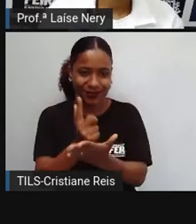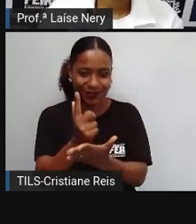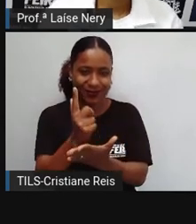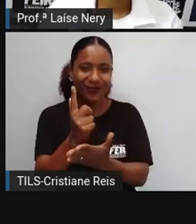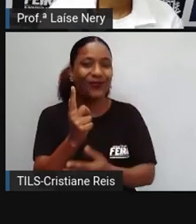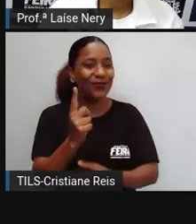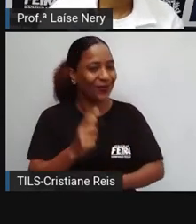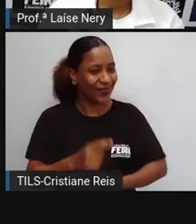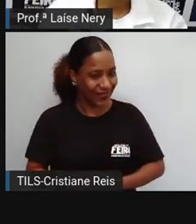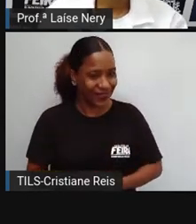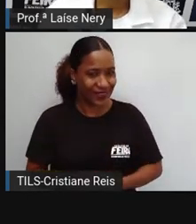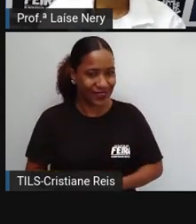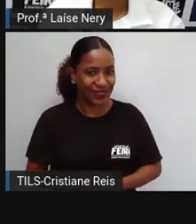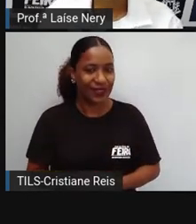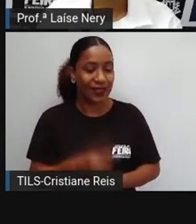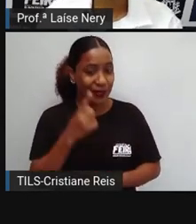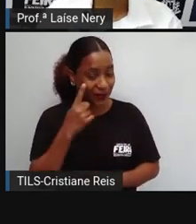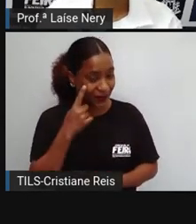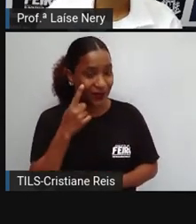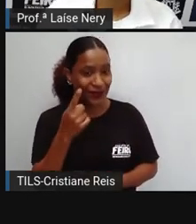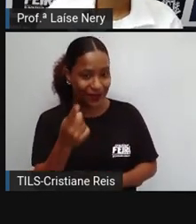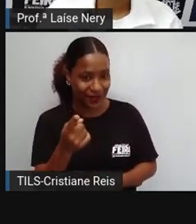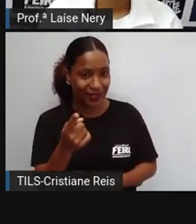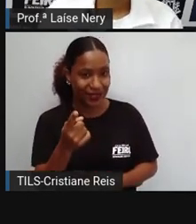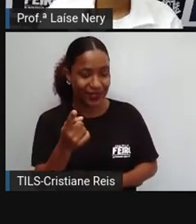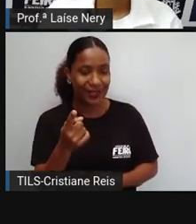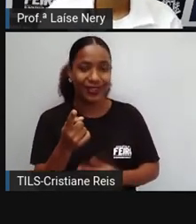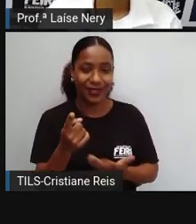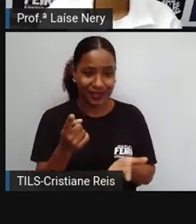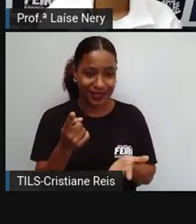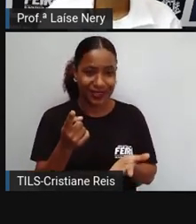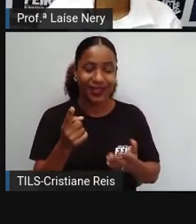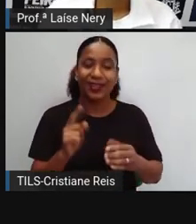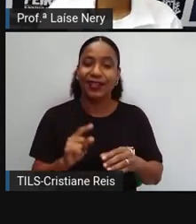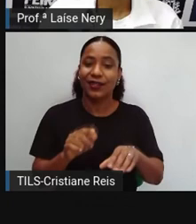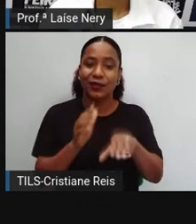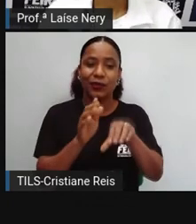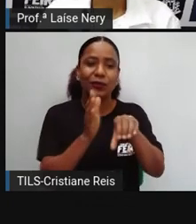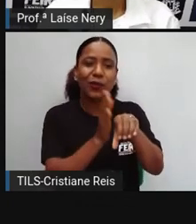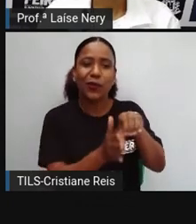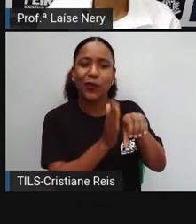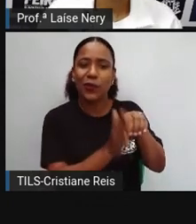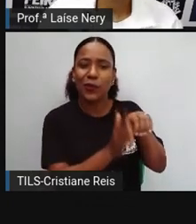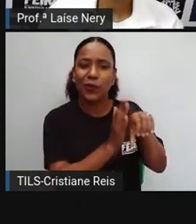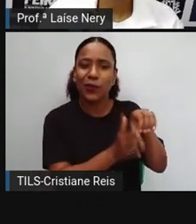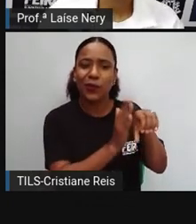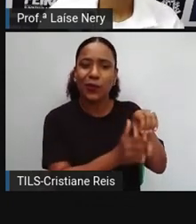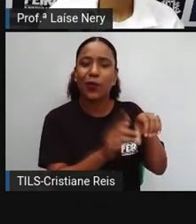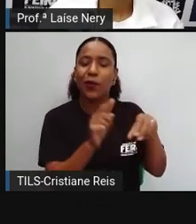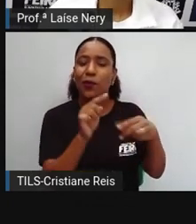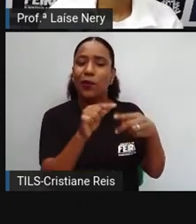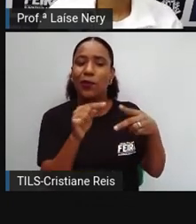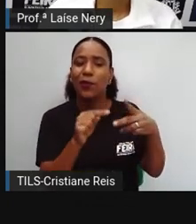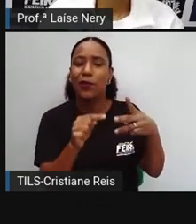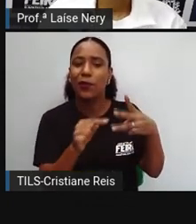praticamente do mesmo jeito que vieram da natureza, eles são o quê? Qual tipo de alimento?